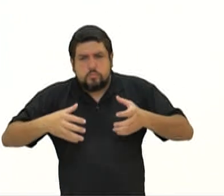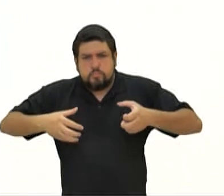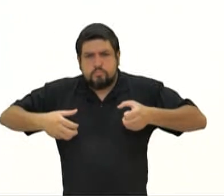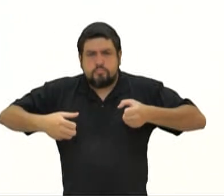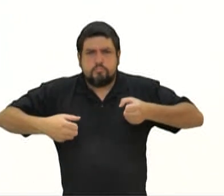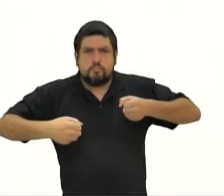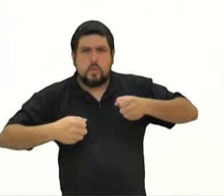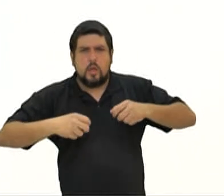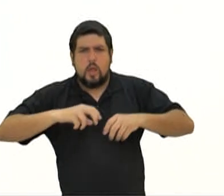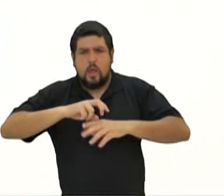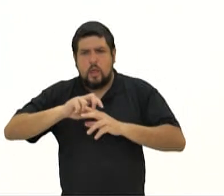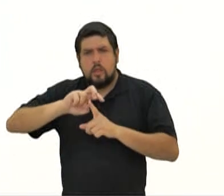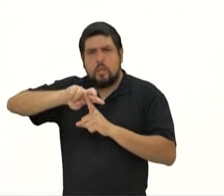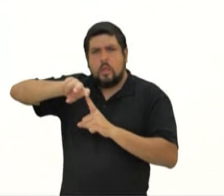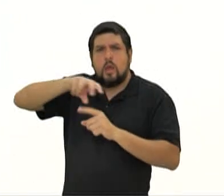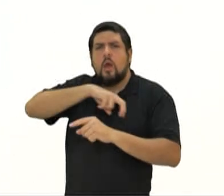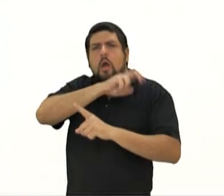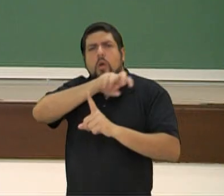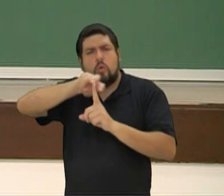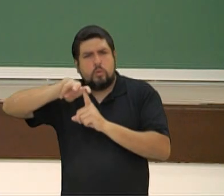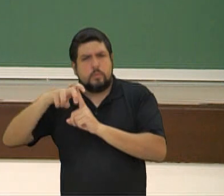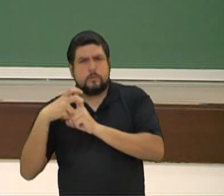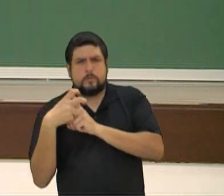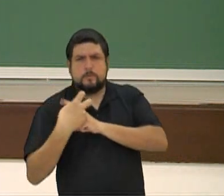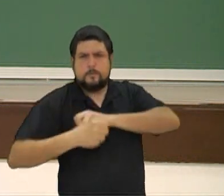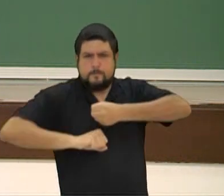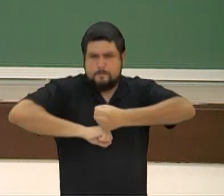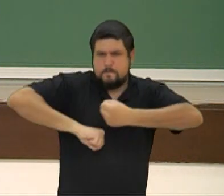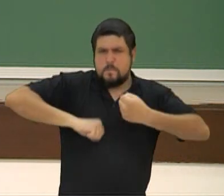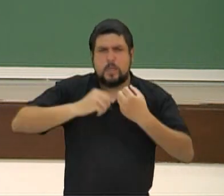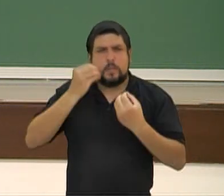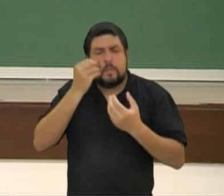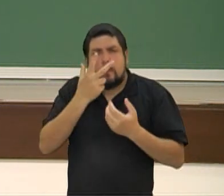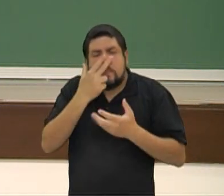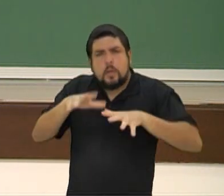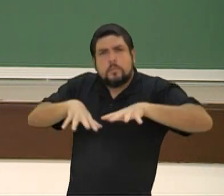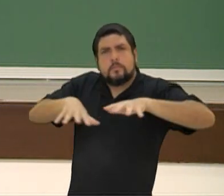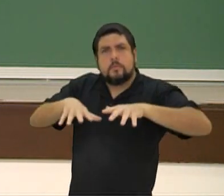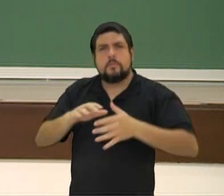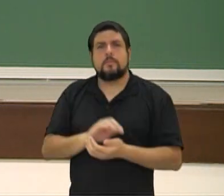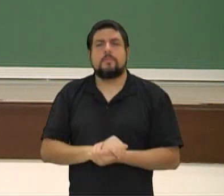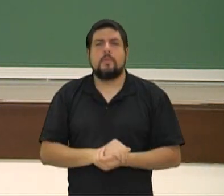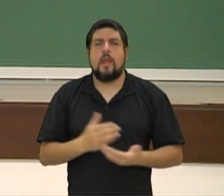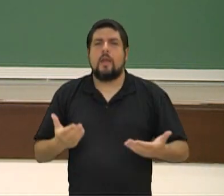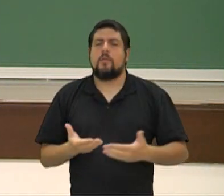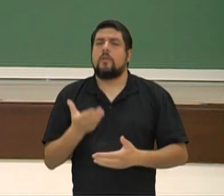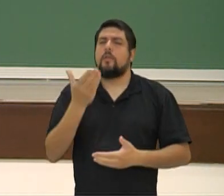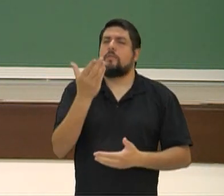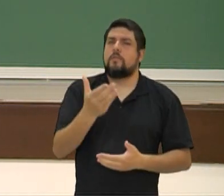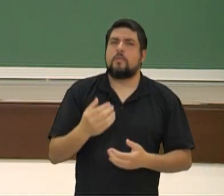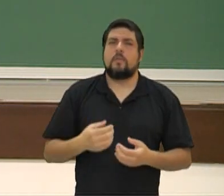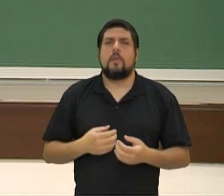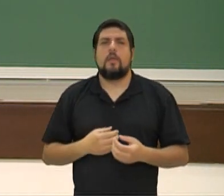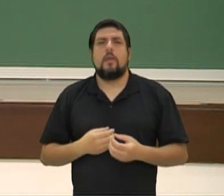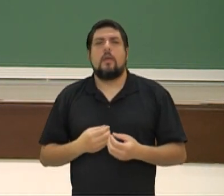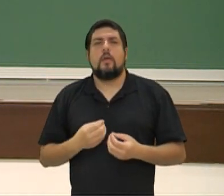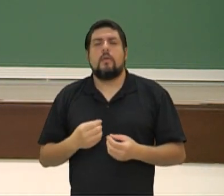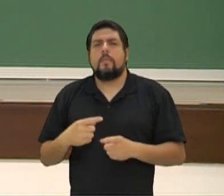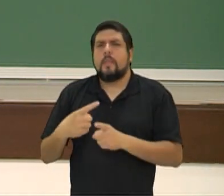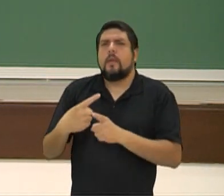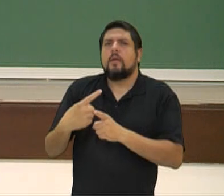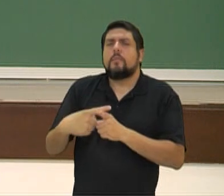cobras, enfim, da serpente que está prendendo eles. É com vocês qual foi o fator